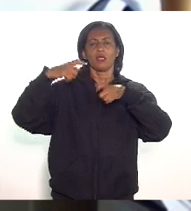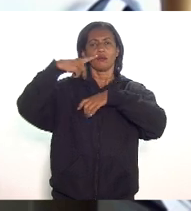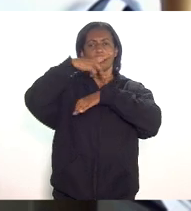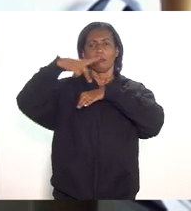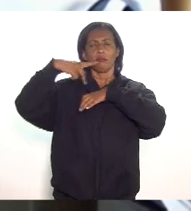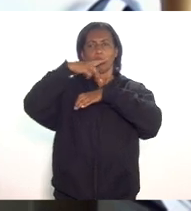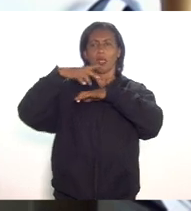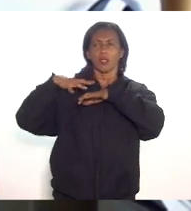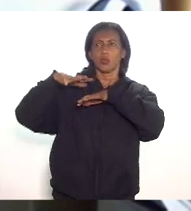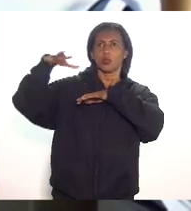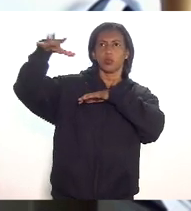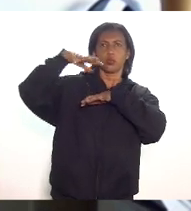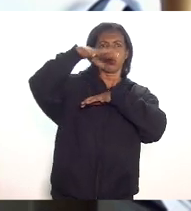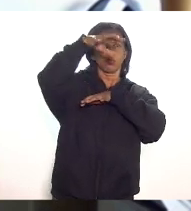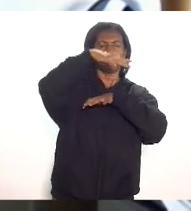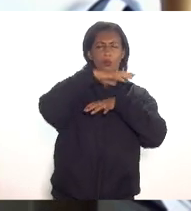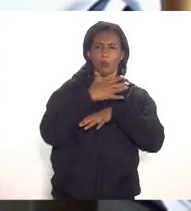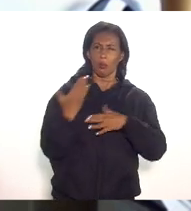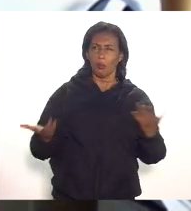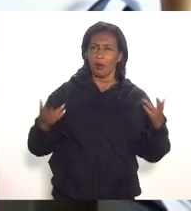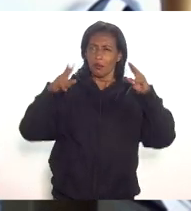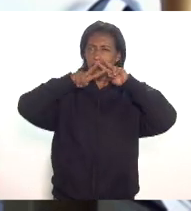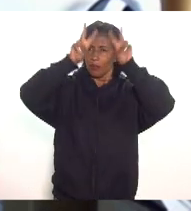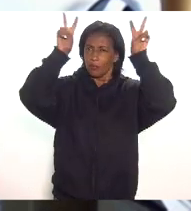pega um tema desse